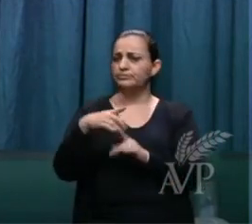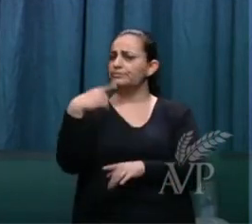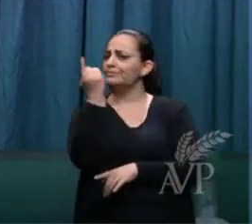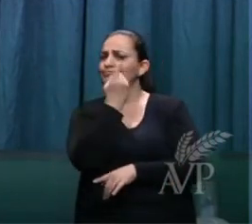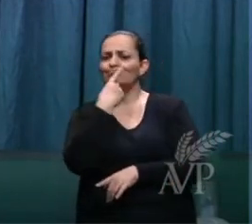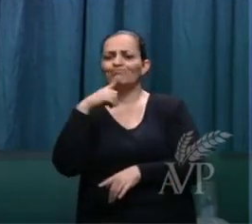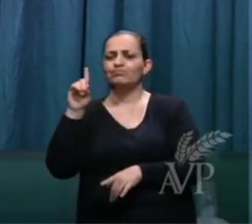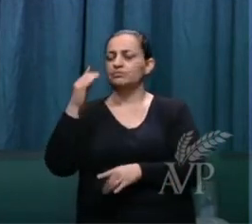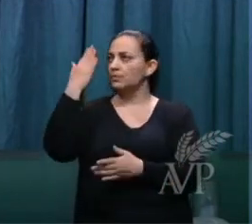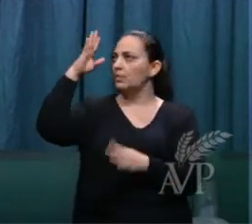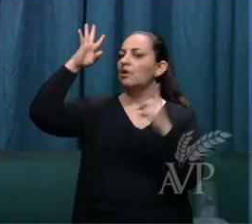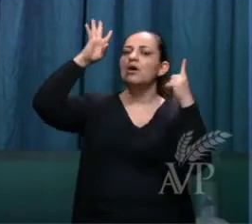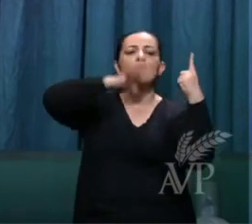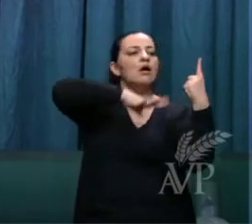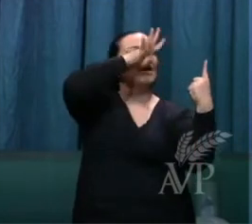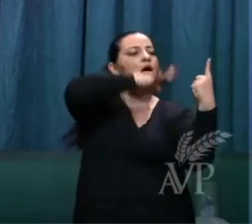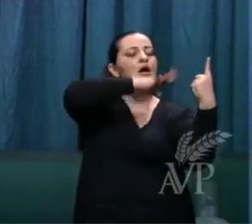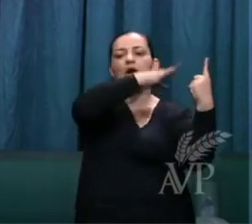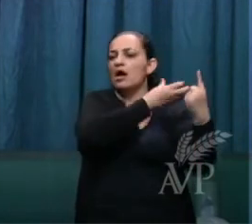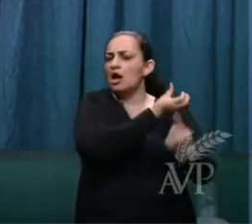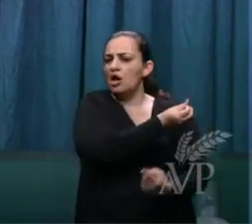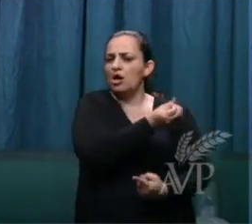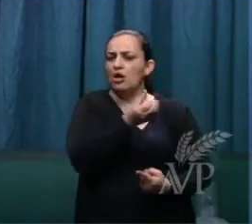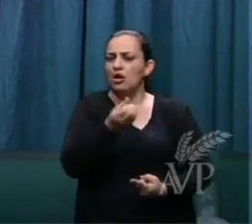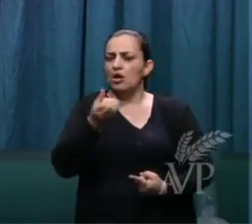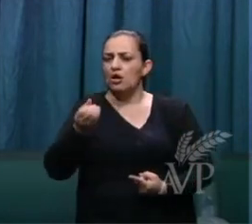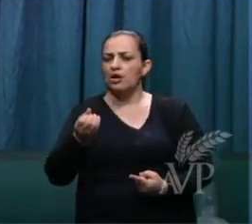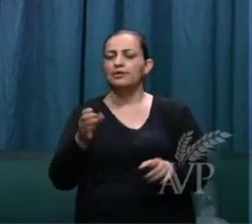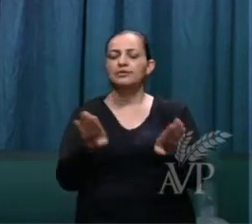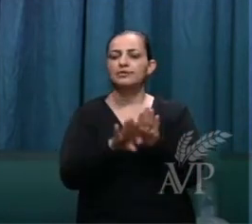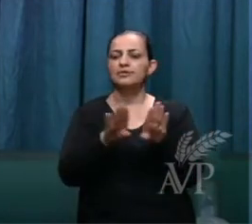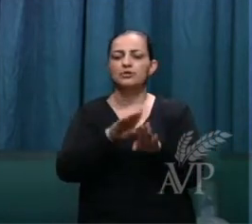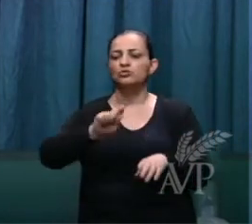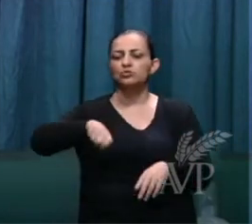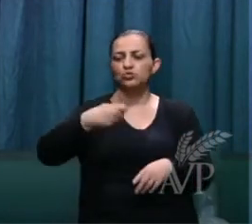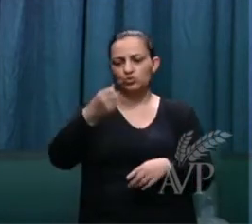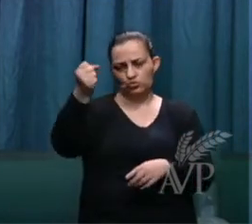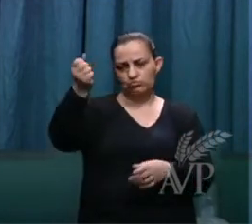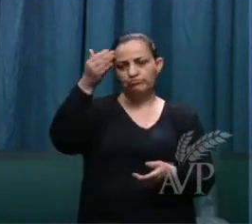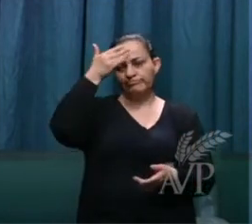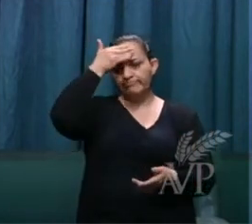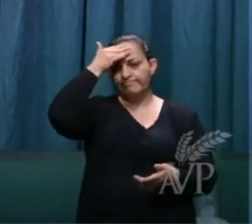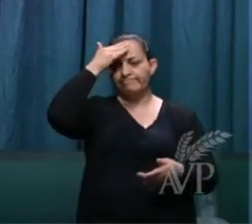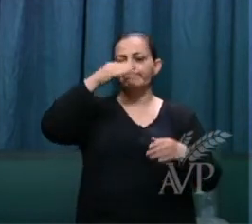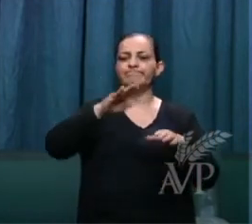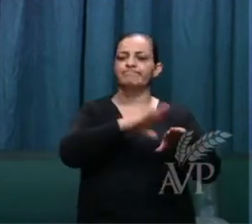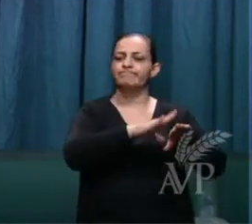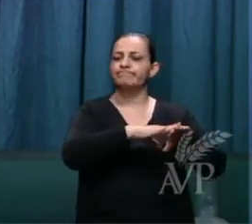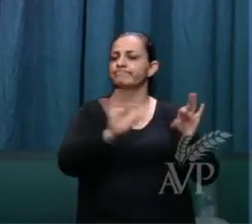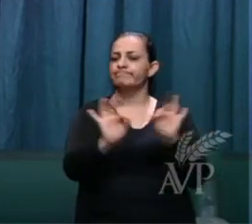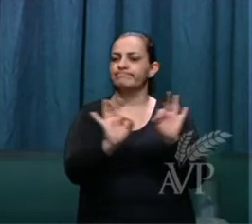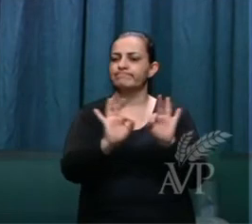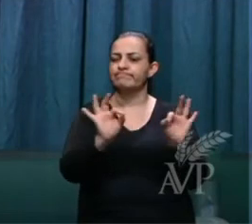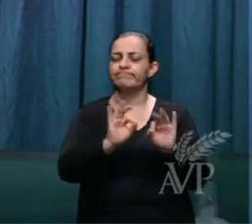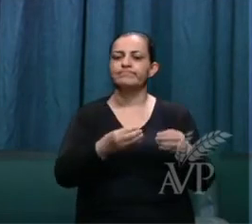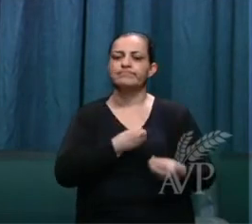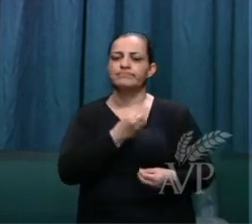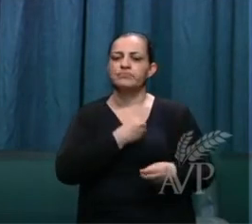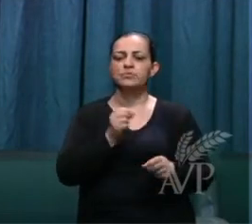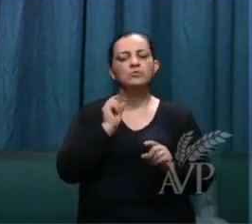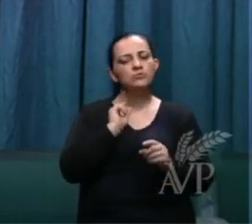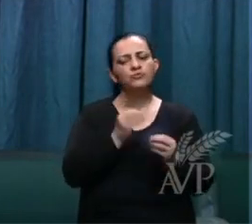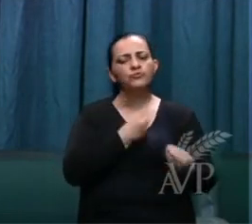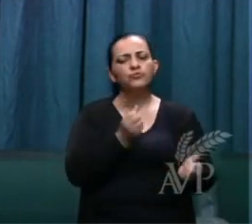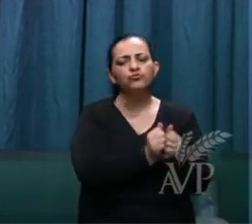a besta nem a sua imagem não receberam o sinal da testa nem na mão e viveram e reinaram com Cristo durante mil anos